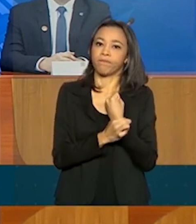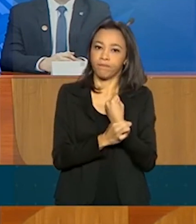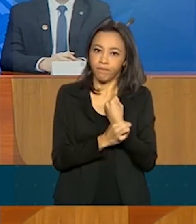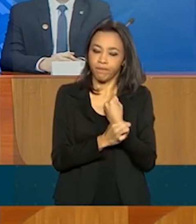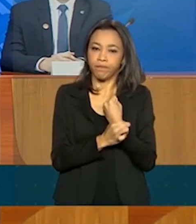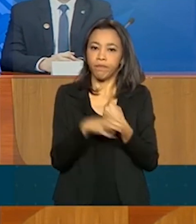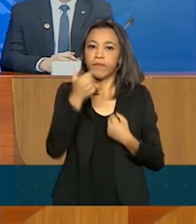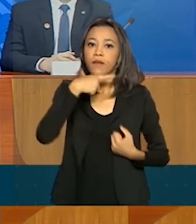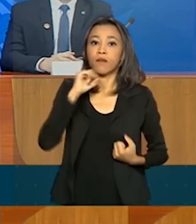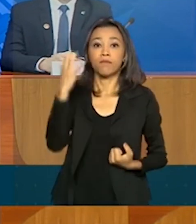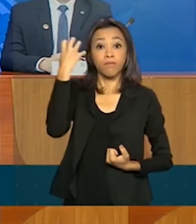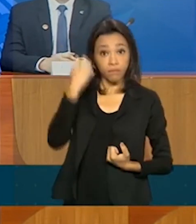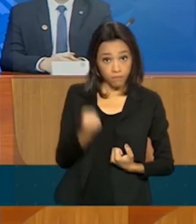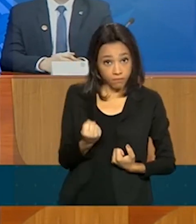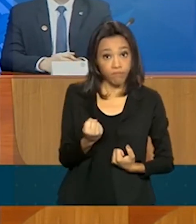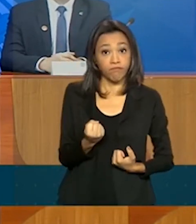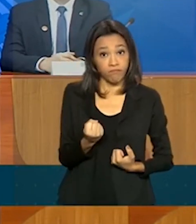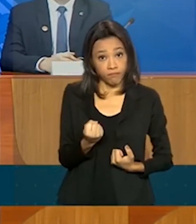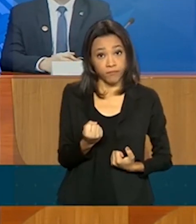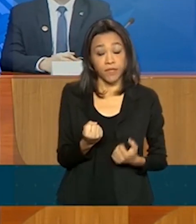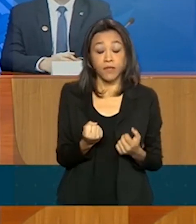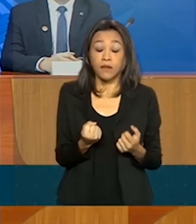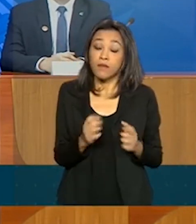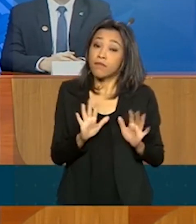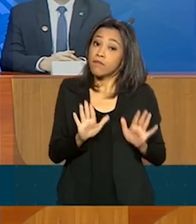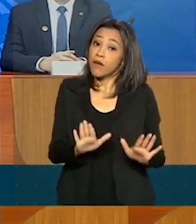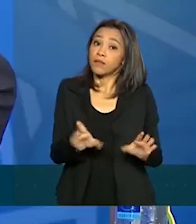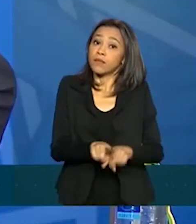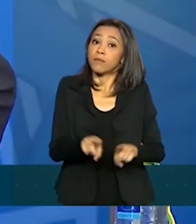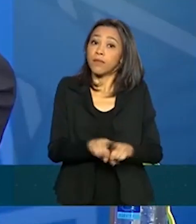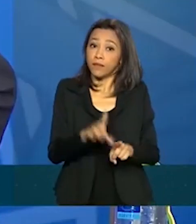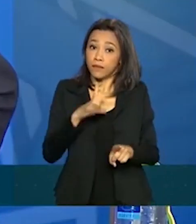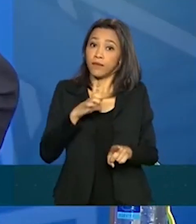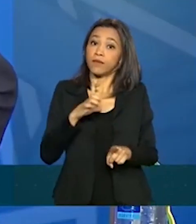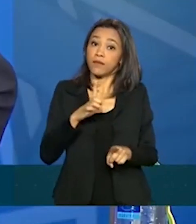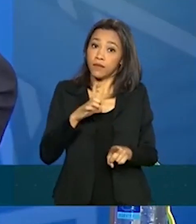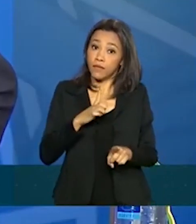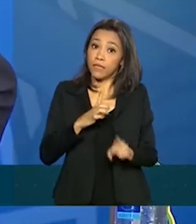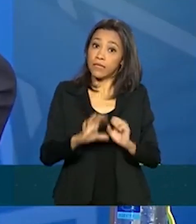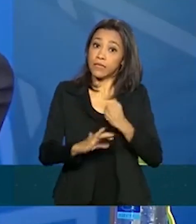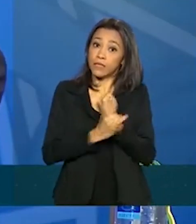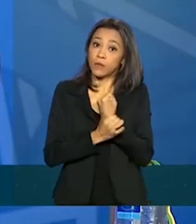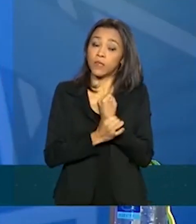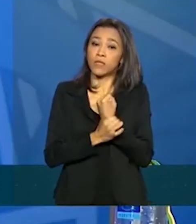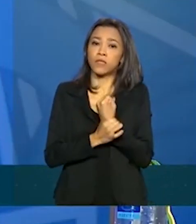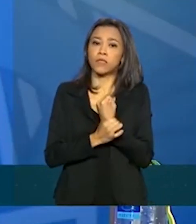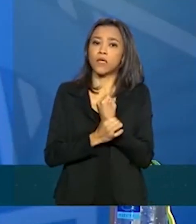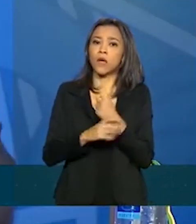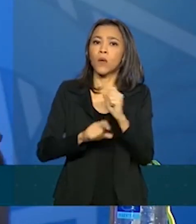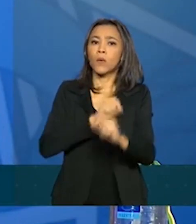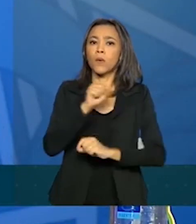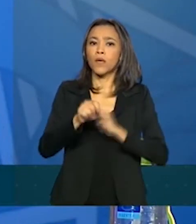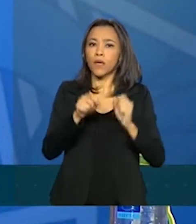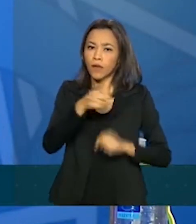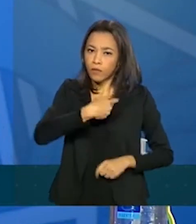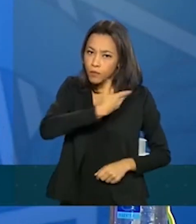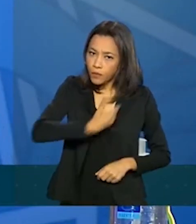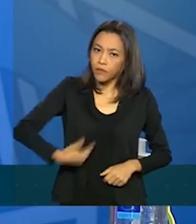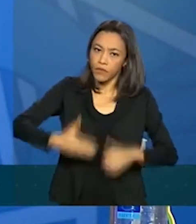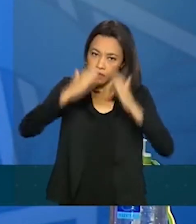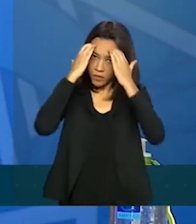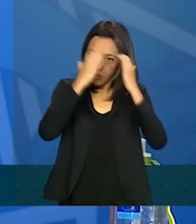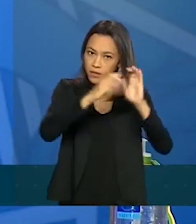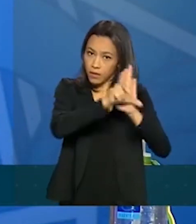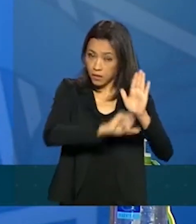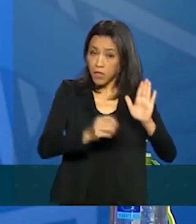quem recebe, mas também tem que ter segurança no cumprimento da determinação da lei. Poderia